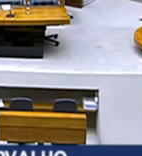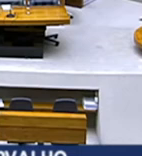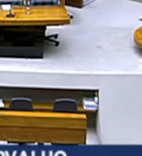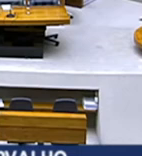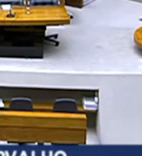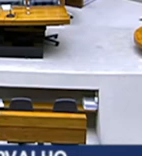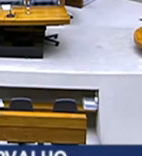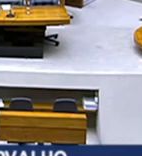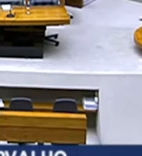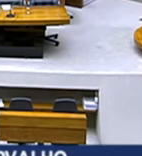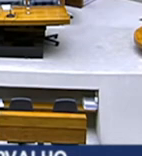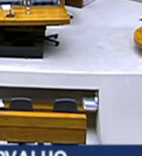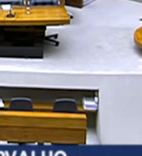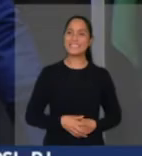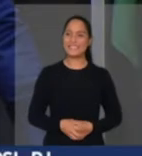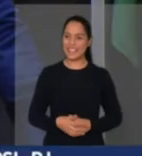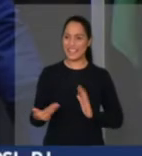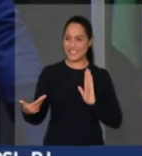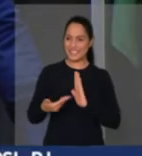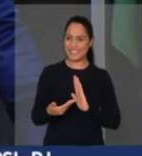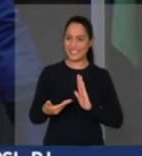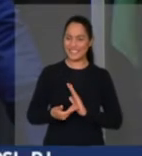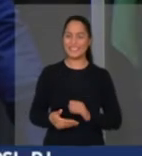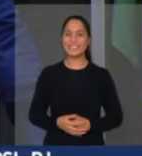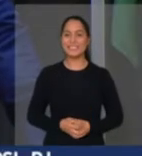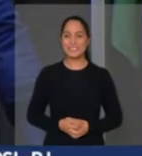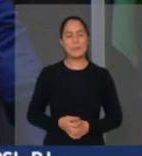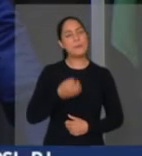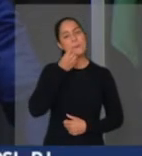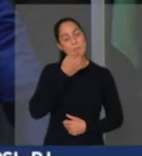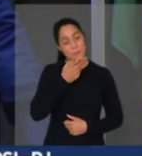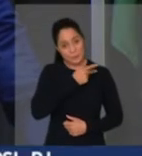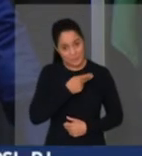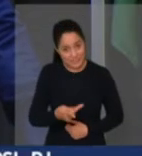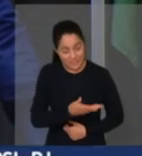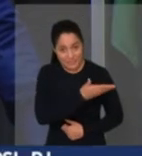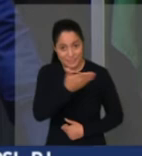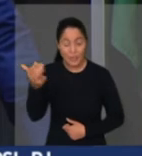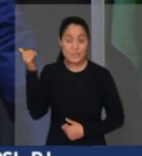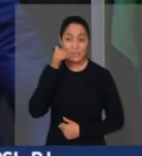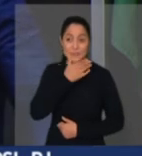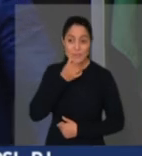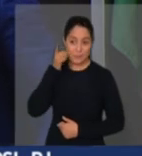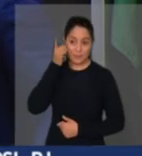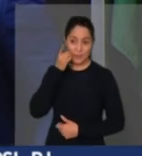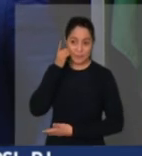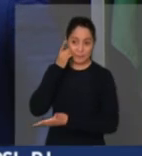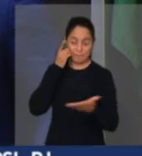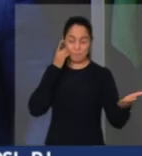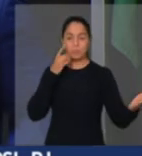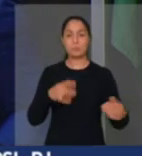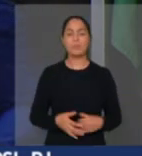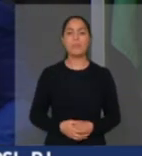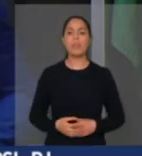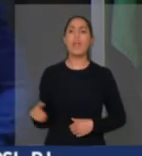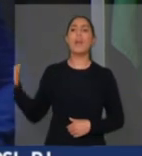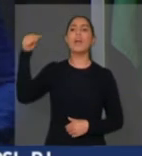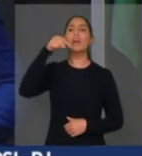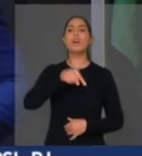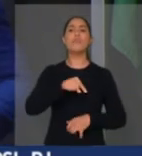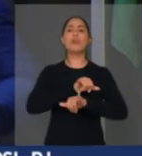Na tribuna, deputado Carlos Jordi. Bom, presidente, senhores deputados, hoje eu venho a essa tribuna para falar sobre um tema